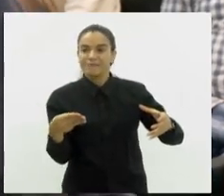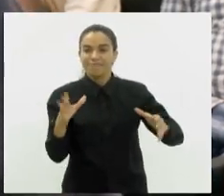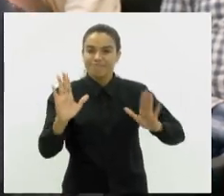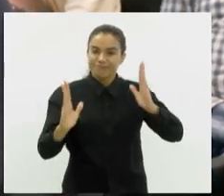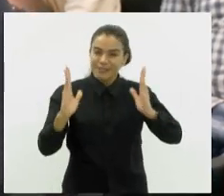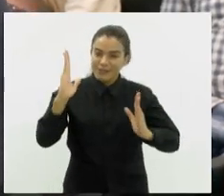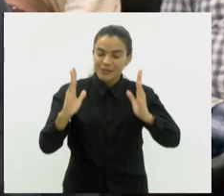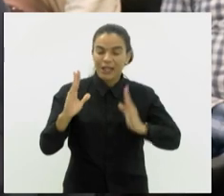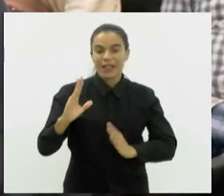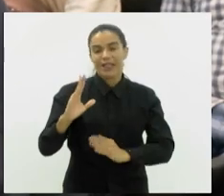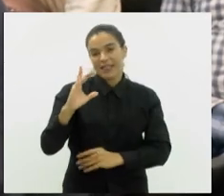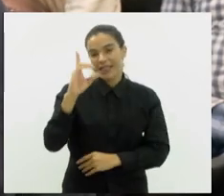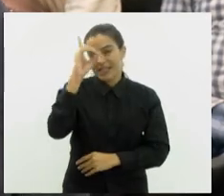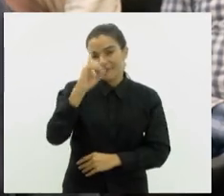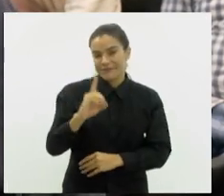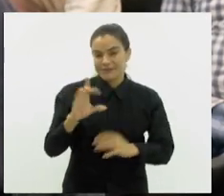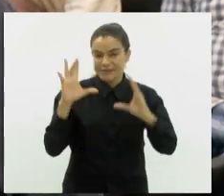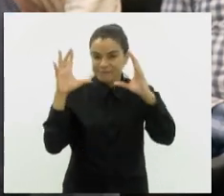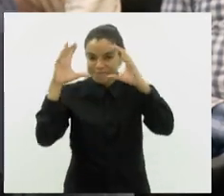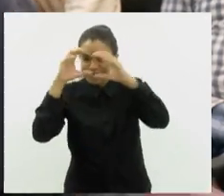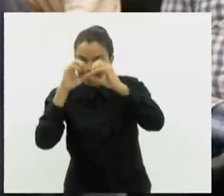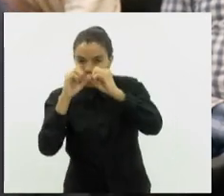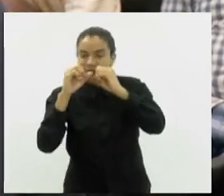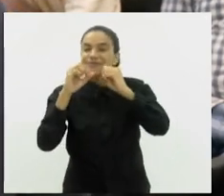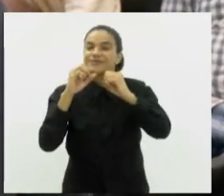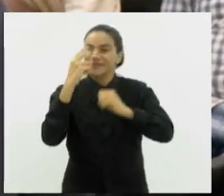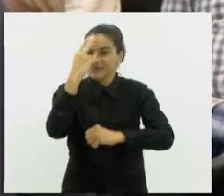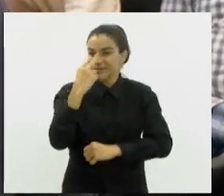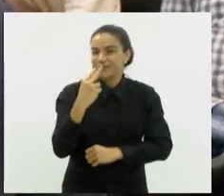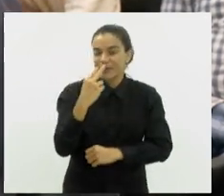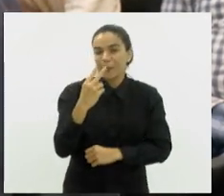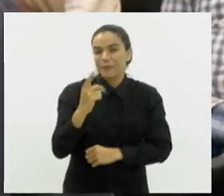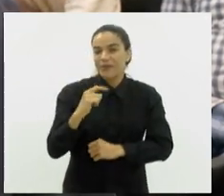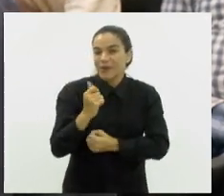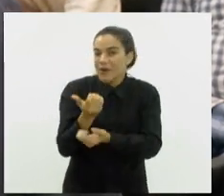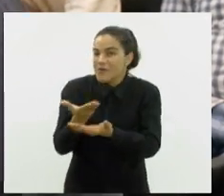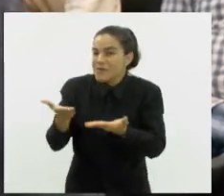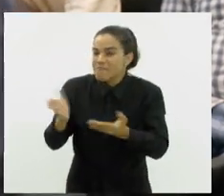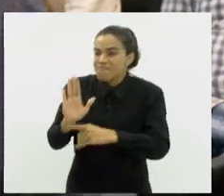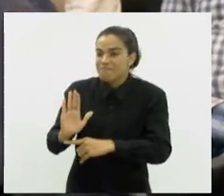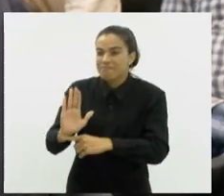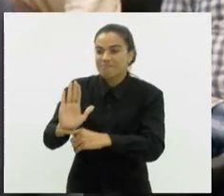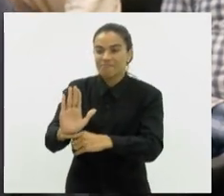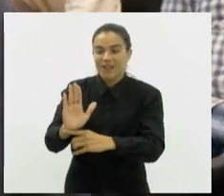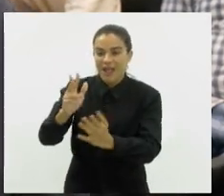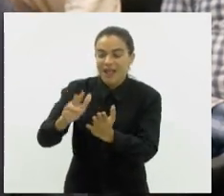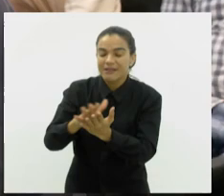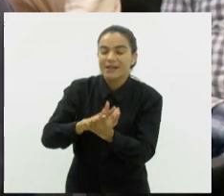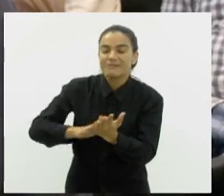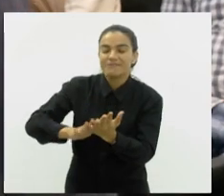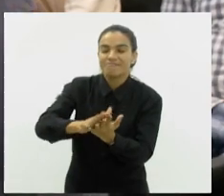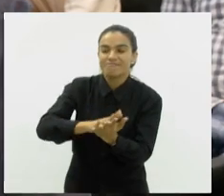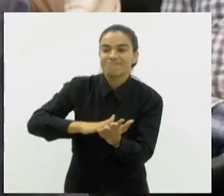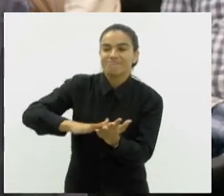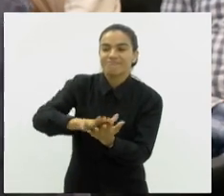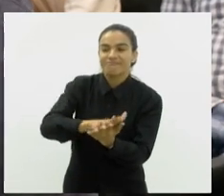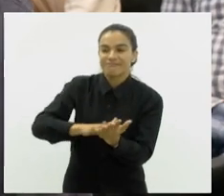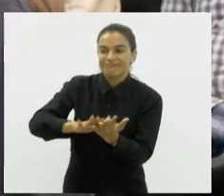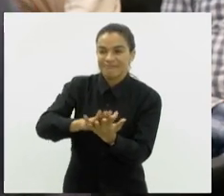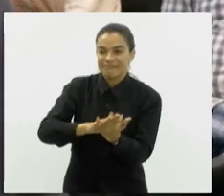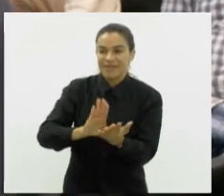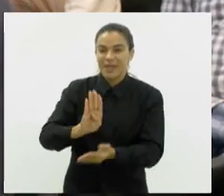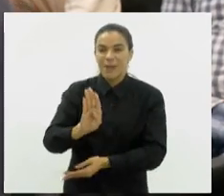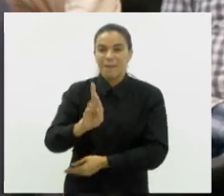têm deficiência visual. Então, com isso, nós vamos beneficiá-las. Elas vão poder estar lendo o Estatuto em Braile,